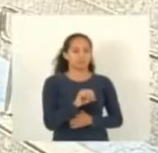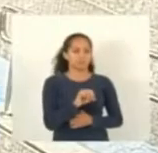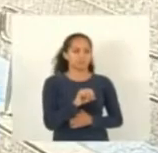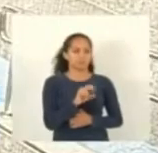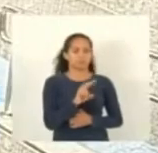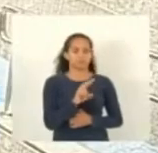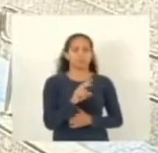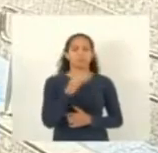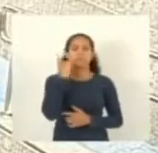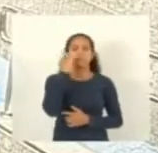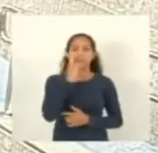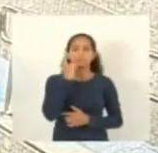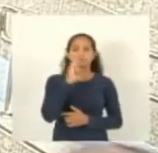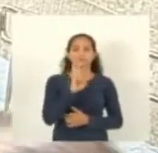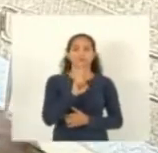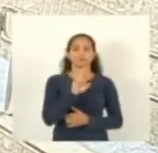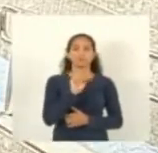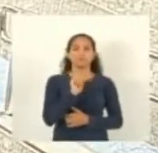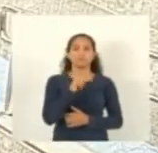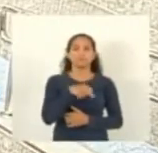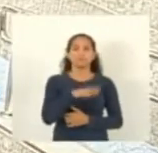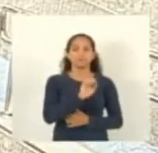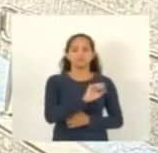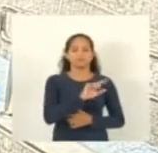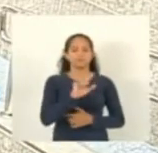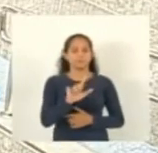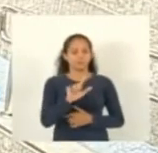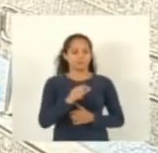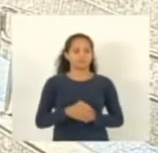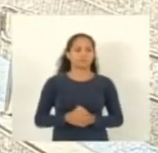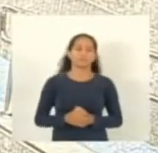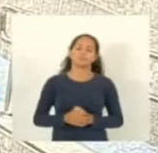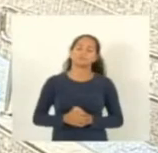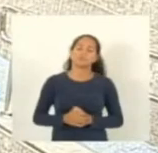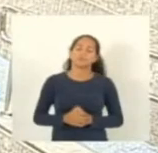deputada Raquel Lessa com a palavra